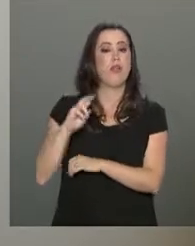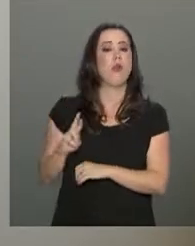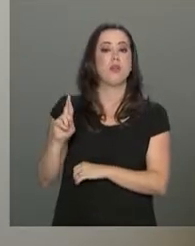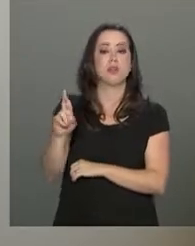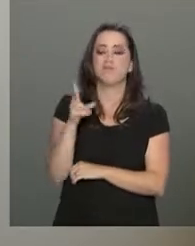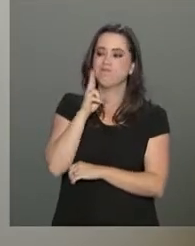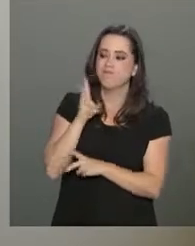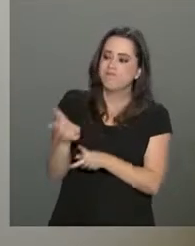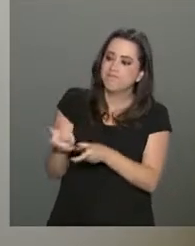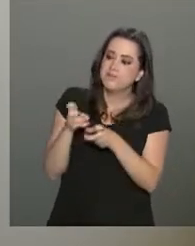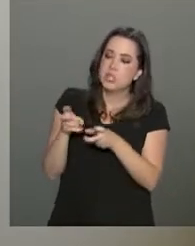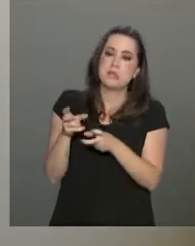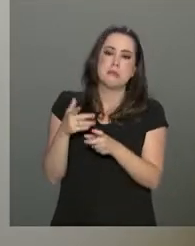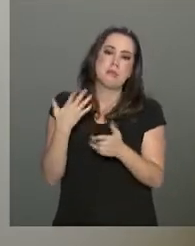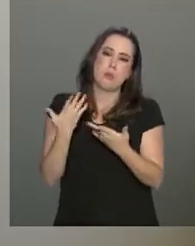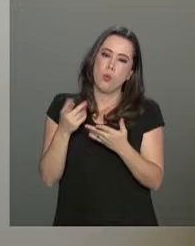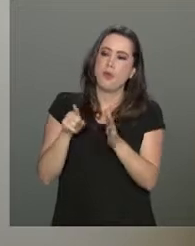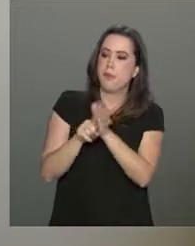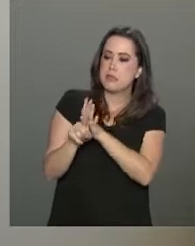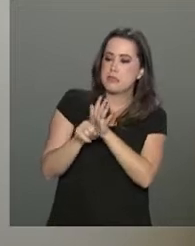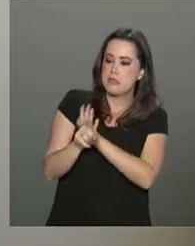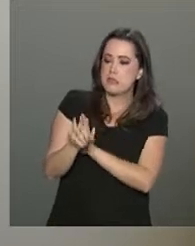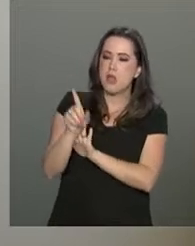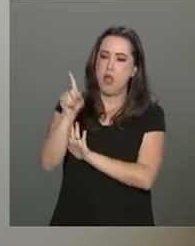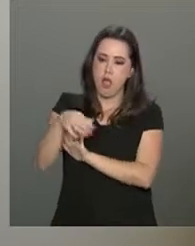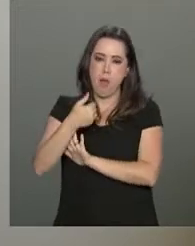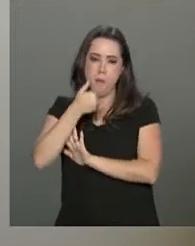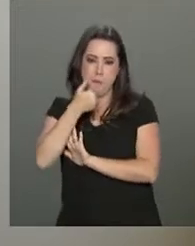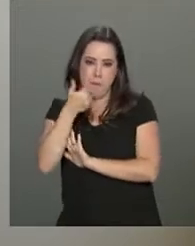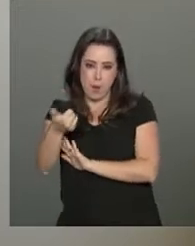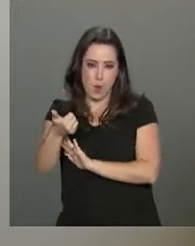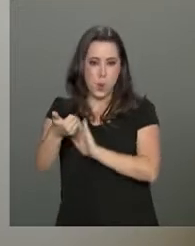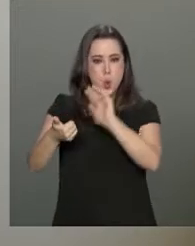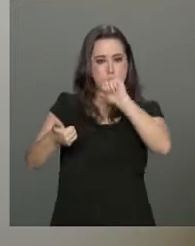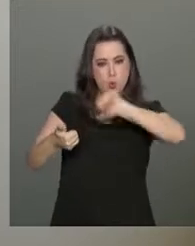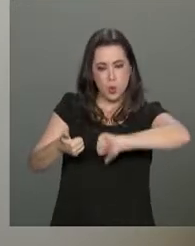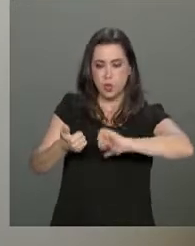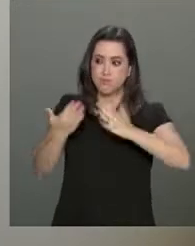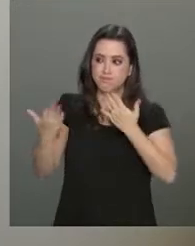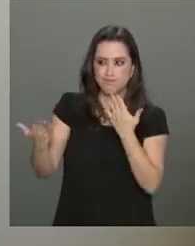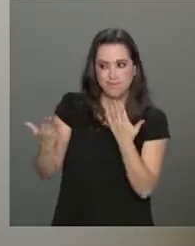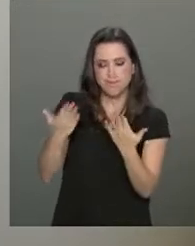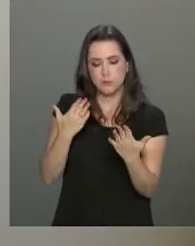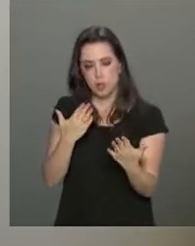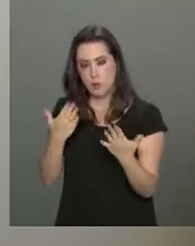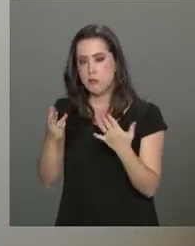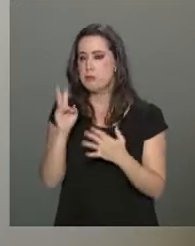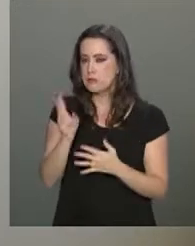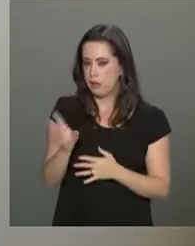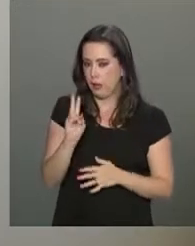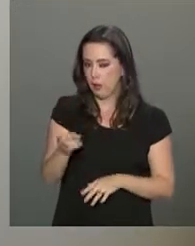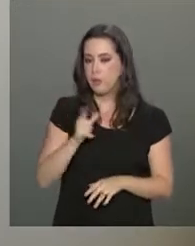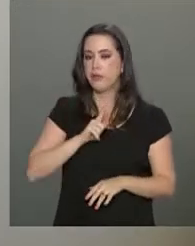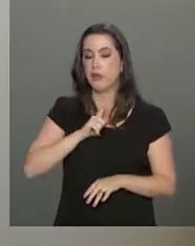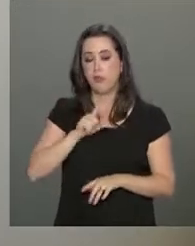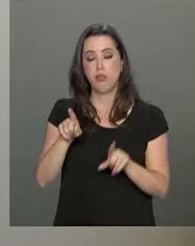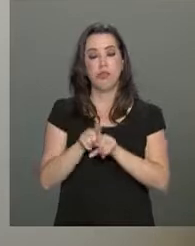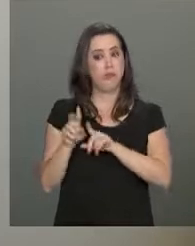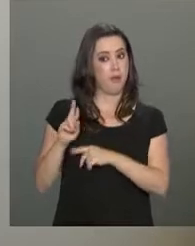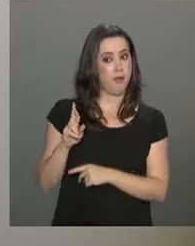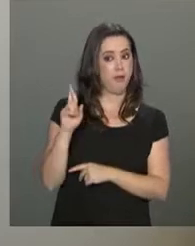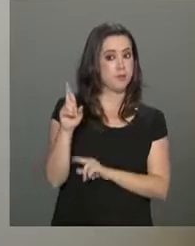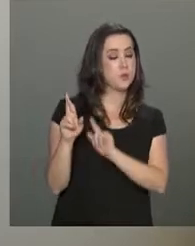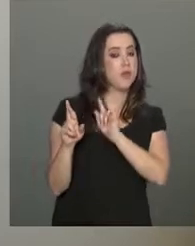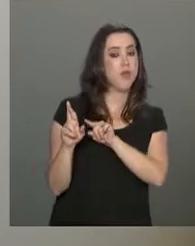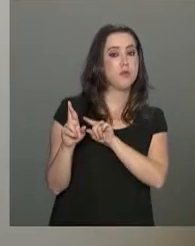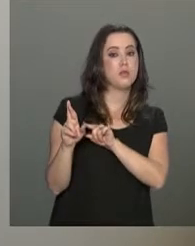avaliação do impacto dessas pesquisas que vão acontecer lá. E aí não só das pesquisas. A gente também é responsável por, por